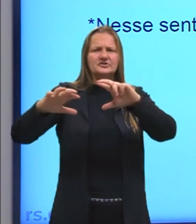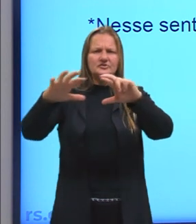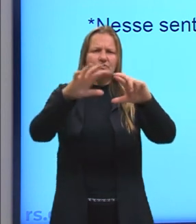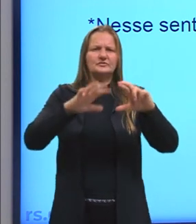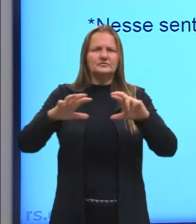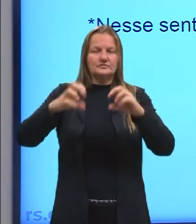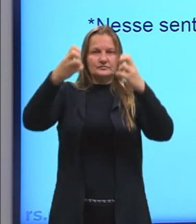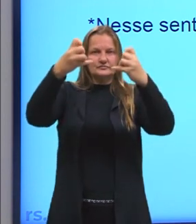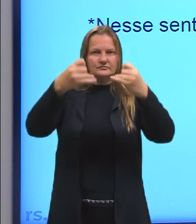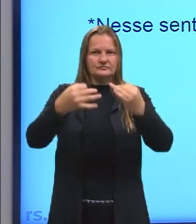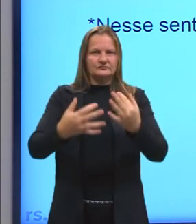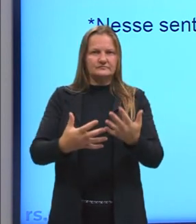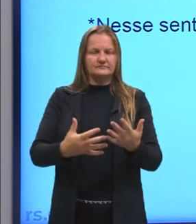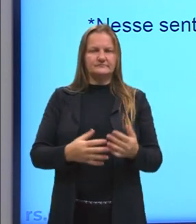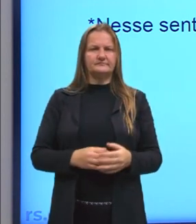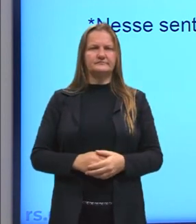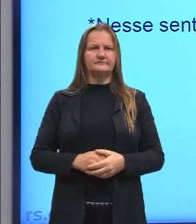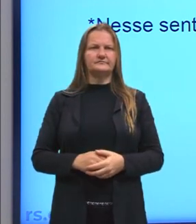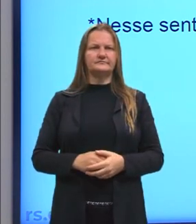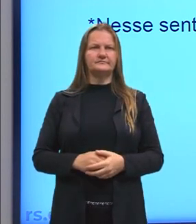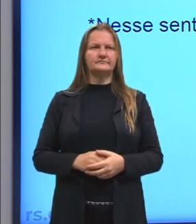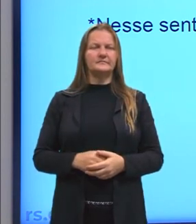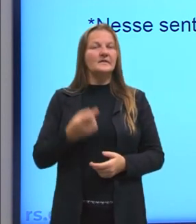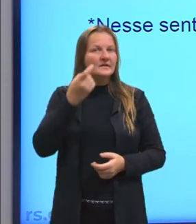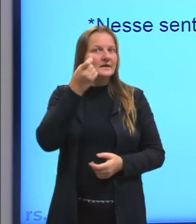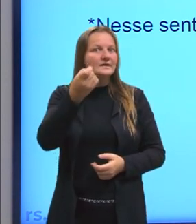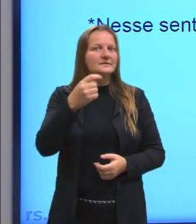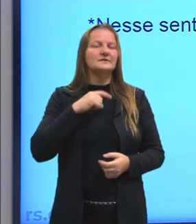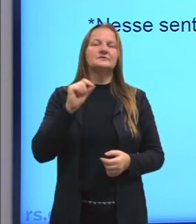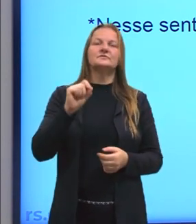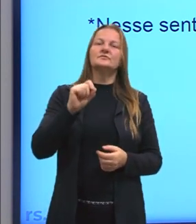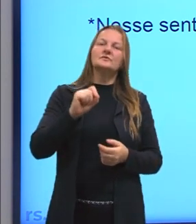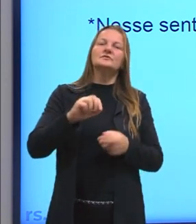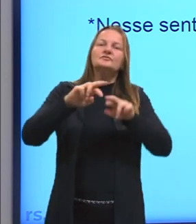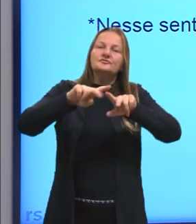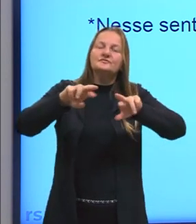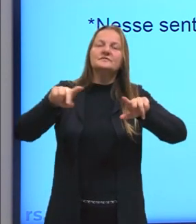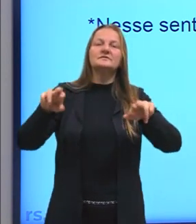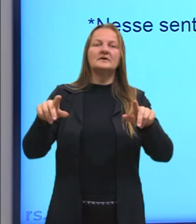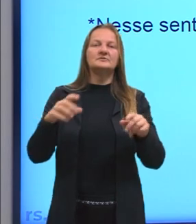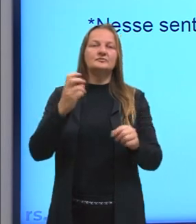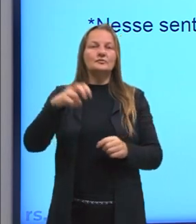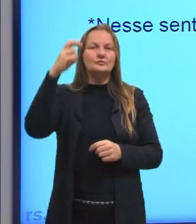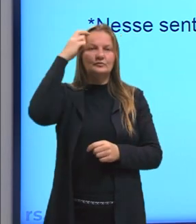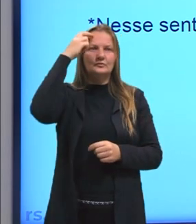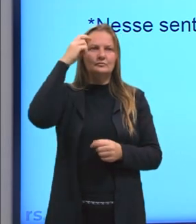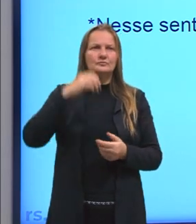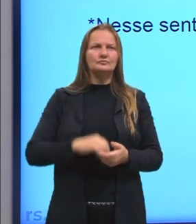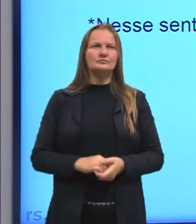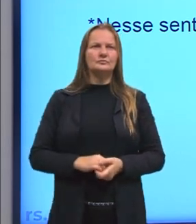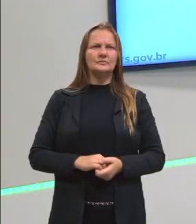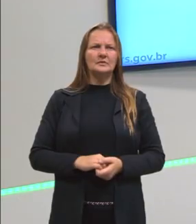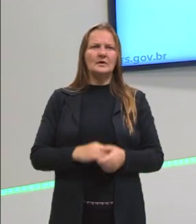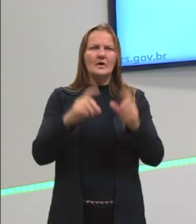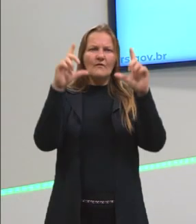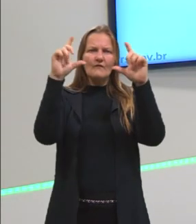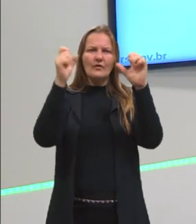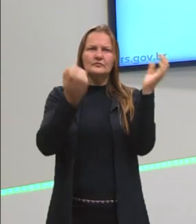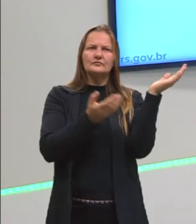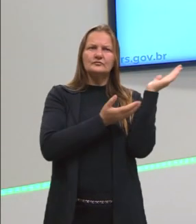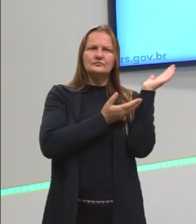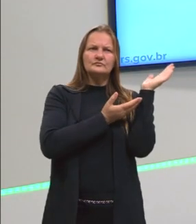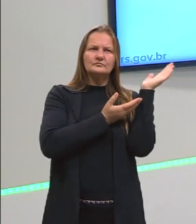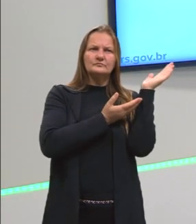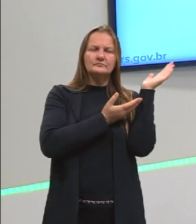né? Uma sequência que é interessante trazer sobre essa diversidade cultural, né? Que nós temos uma imagem dos